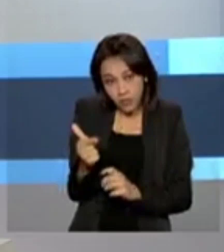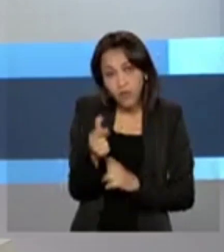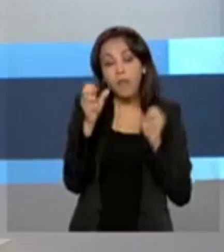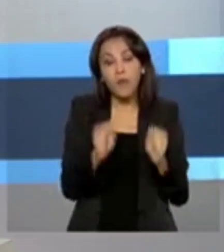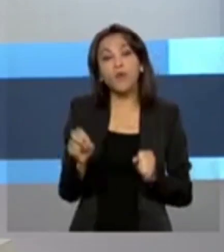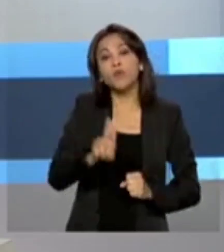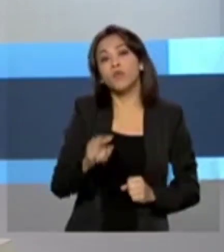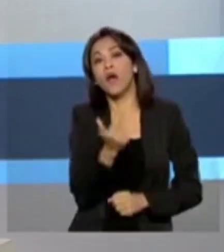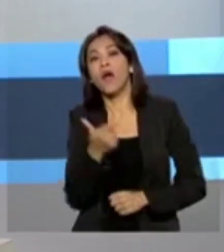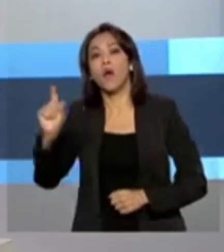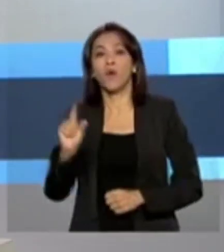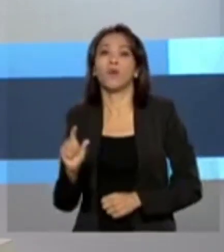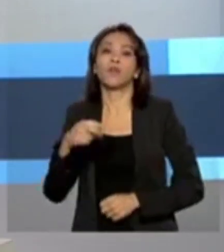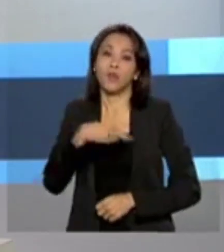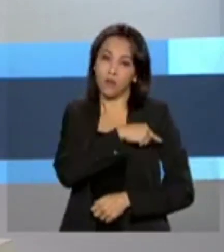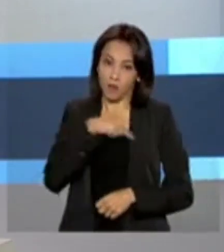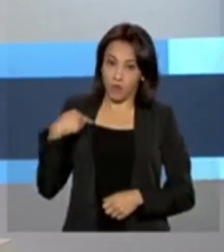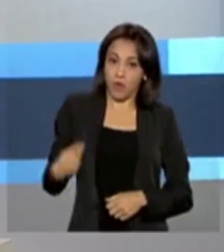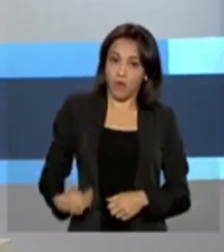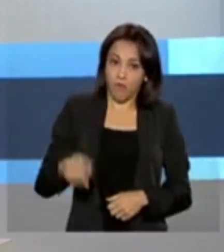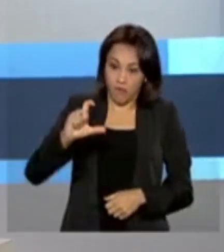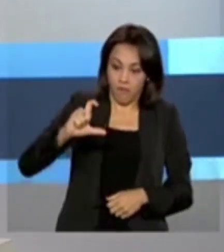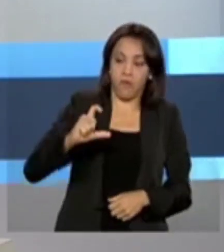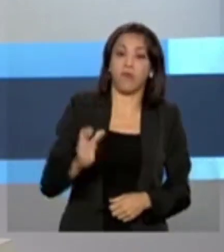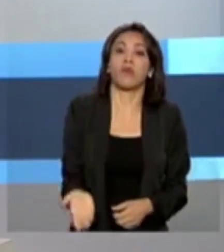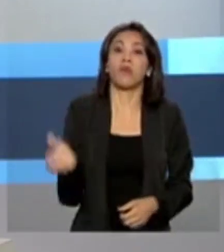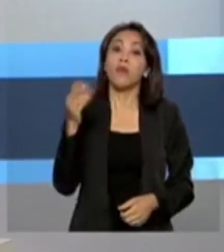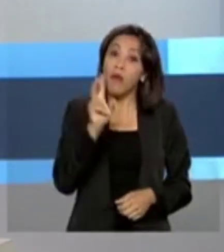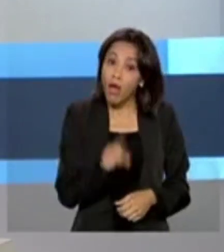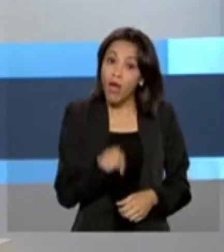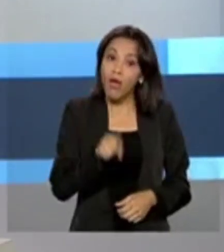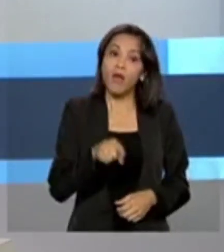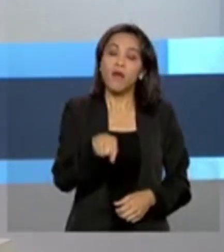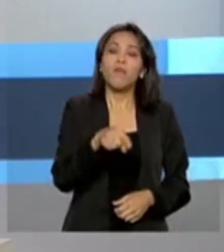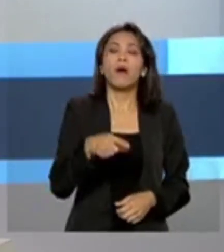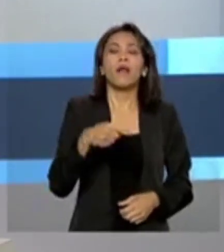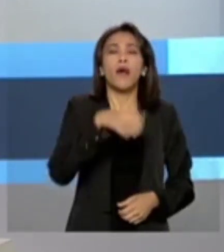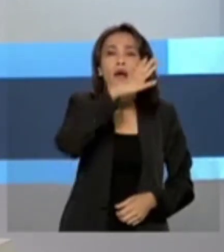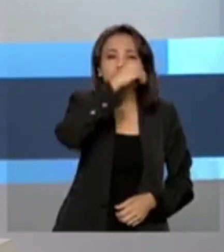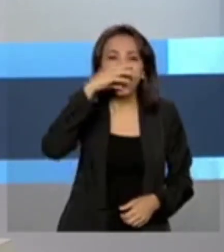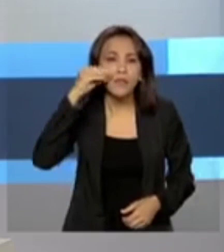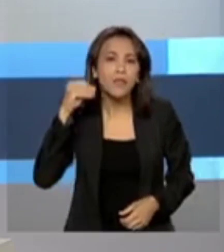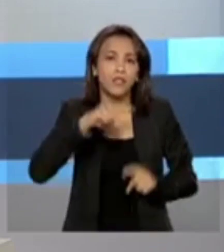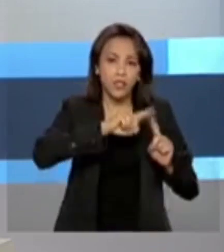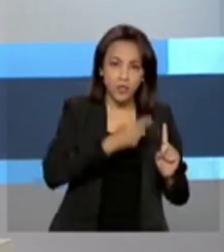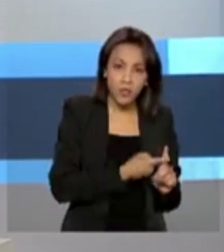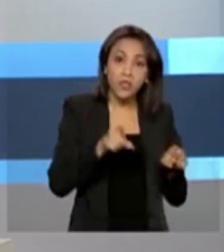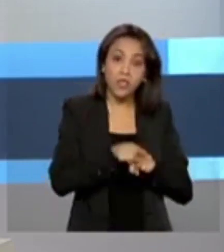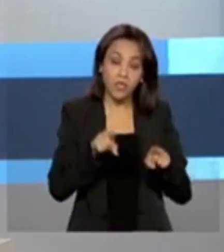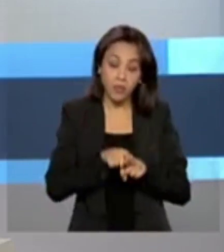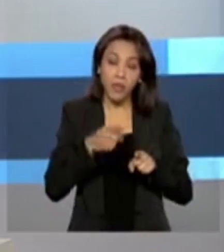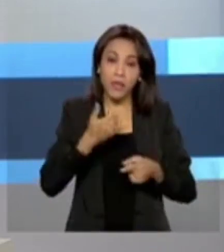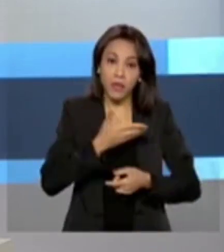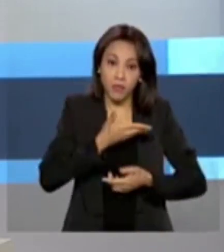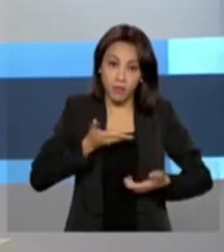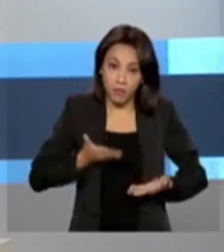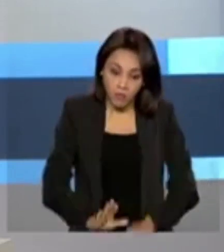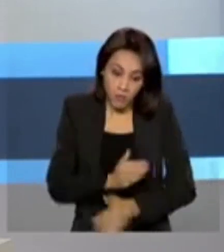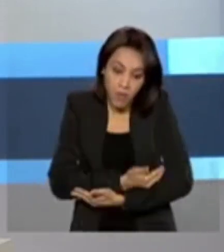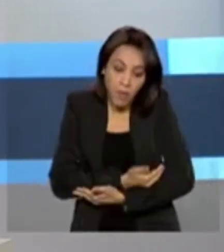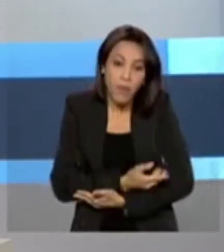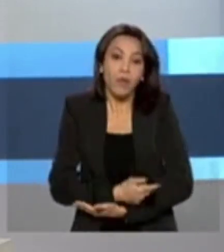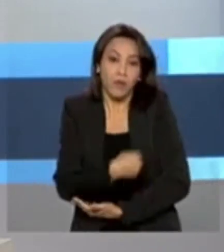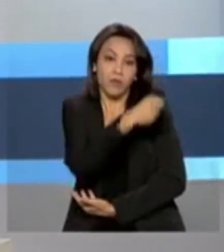Coronavac pode ser usada. A recomendação também vale para adolescentes gestantes e puérperas. No caso de jovens imunocomprometidos,